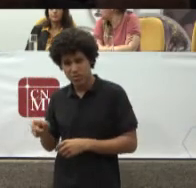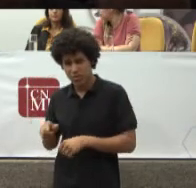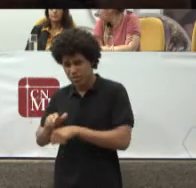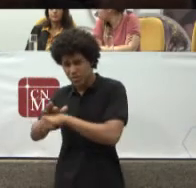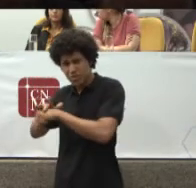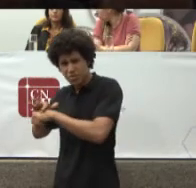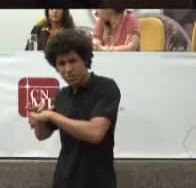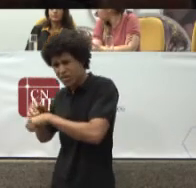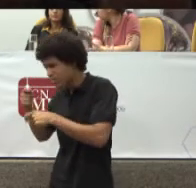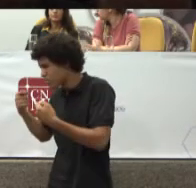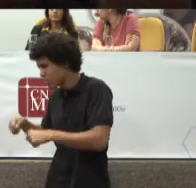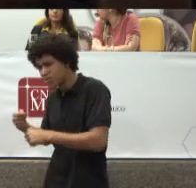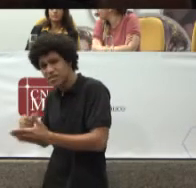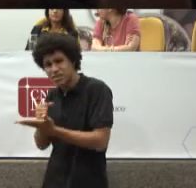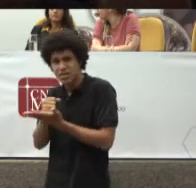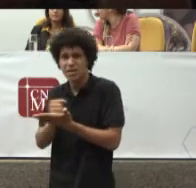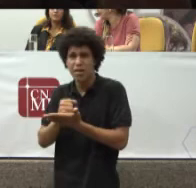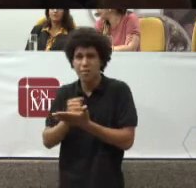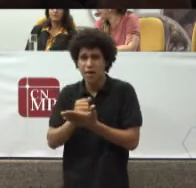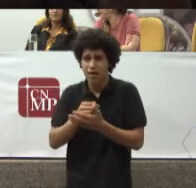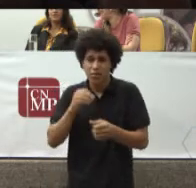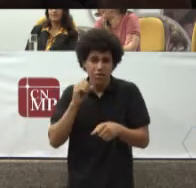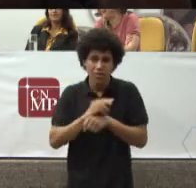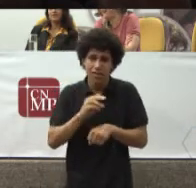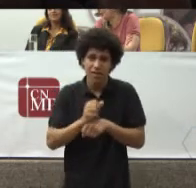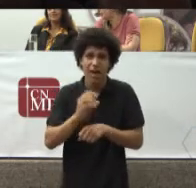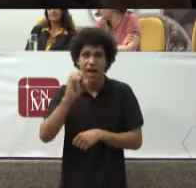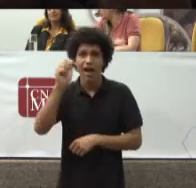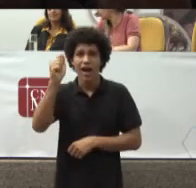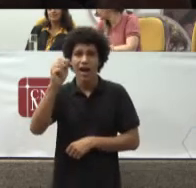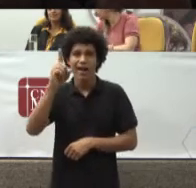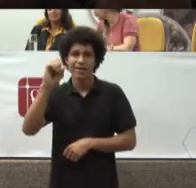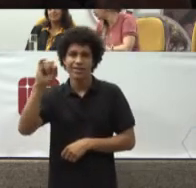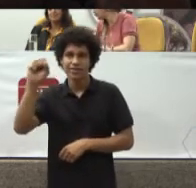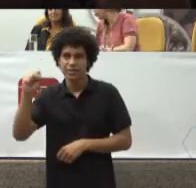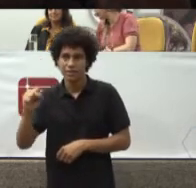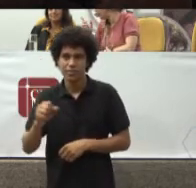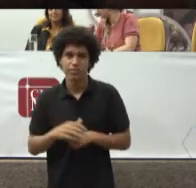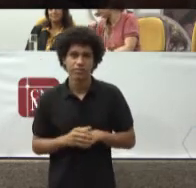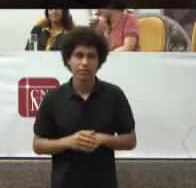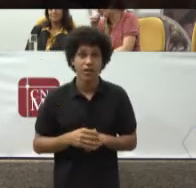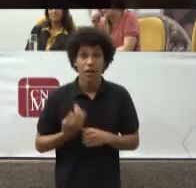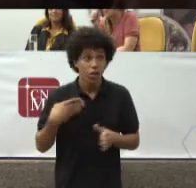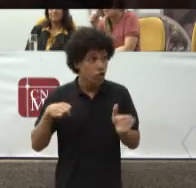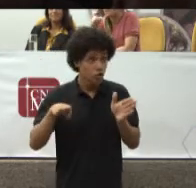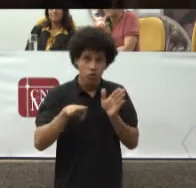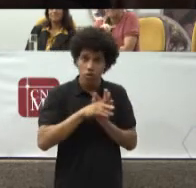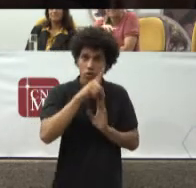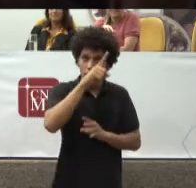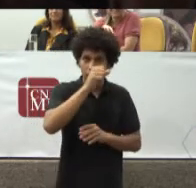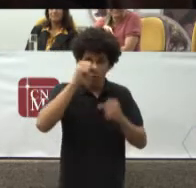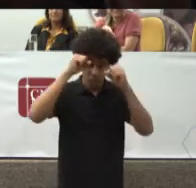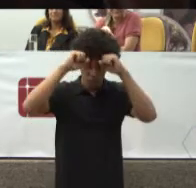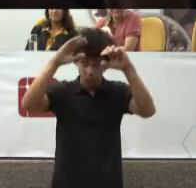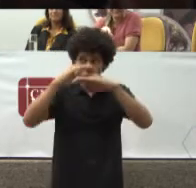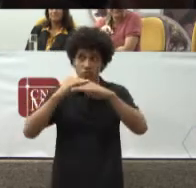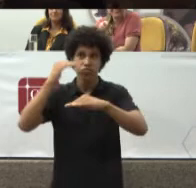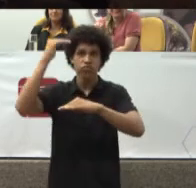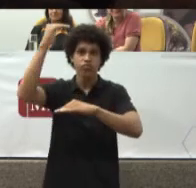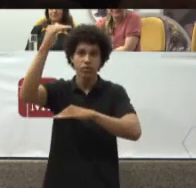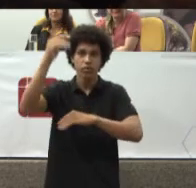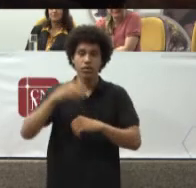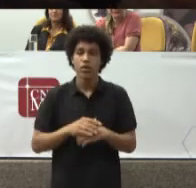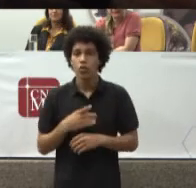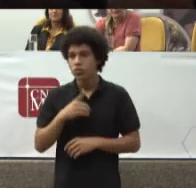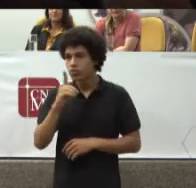medicamento Para tratamento Da AIDS E chegou Ao Supremo Tribunal Federal Com esse julgado